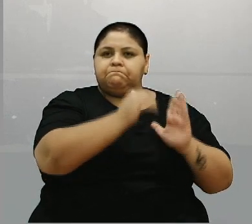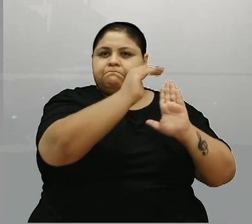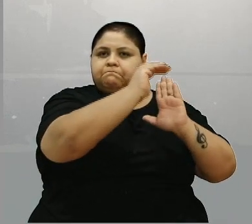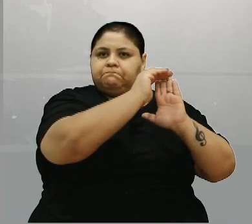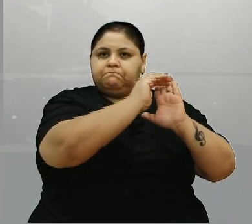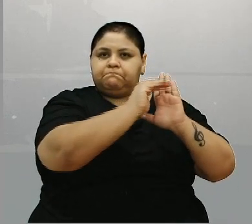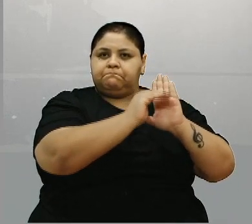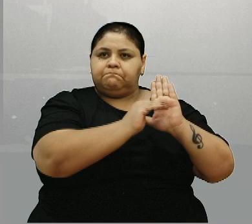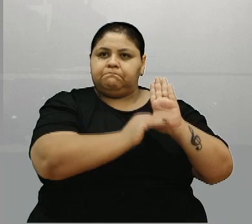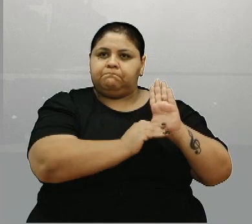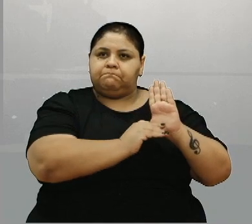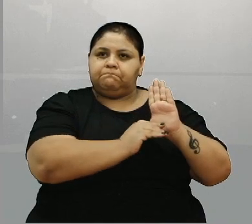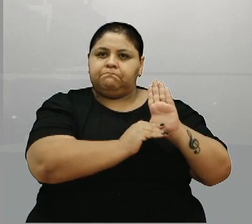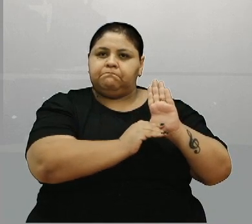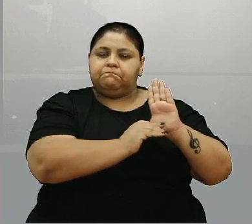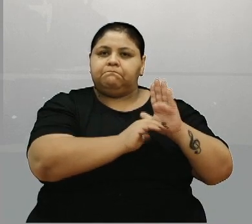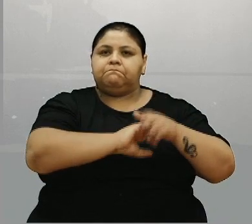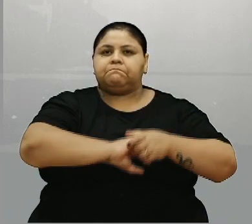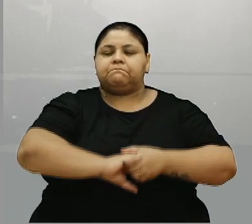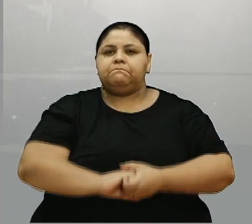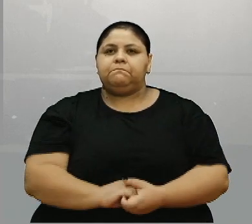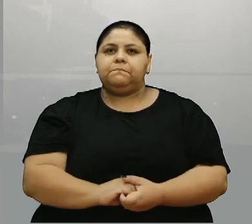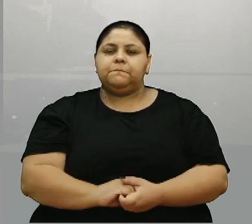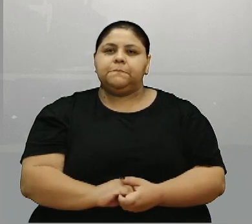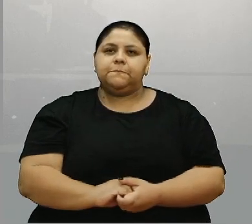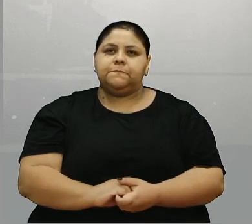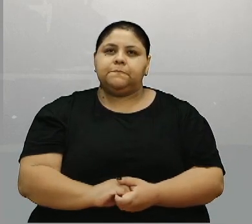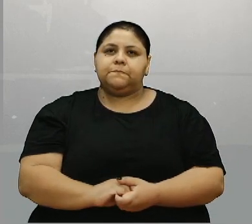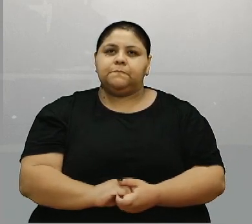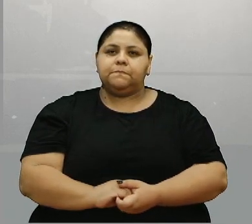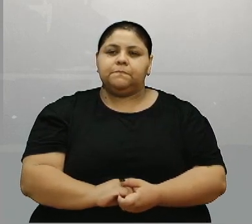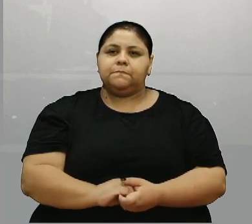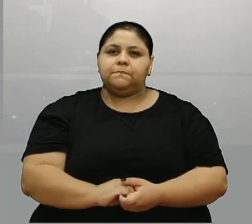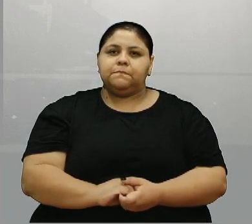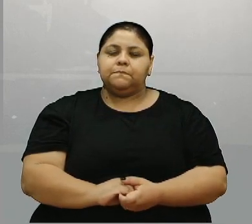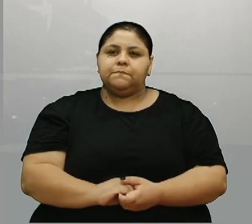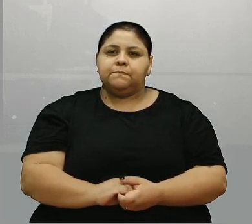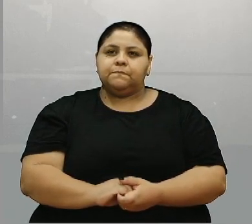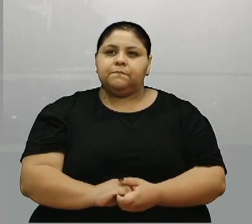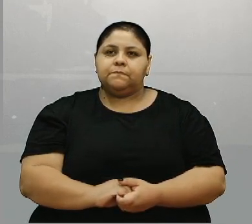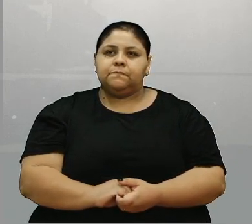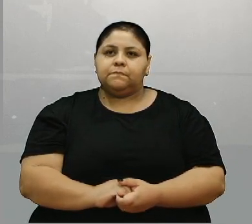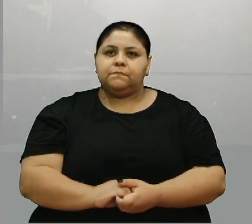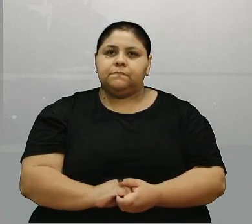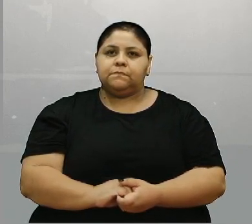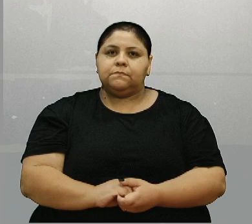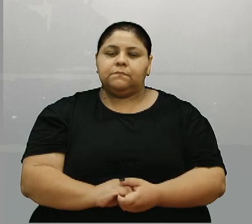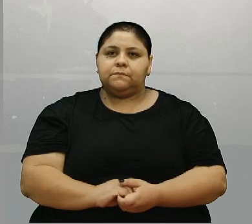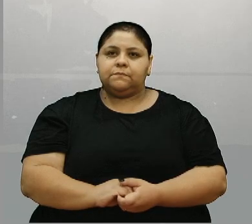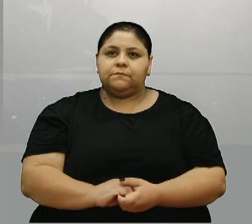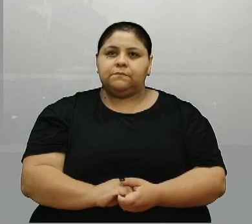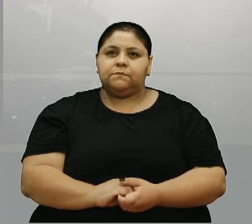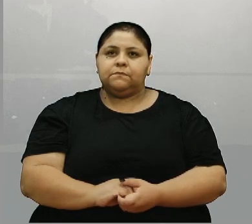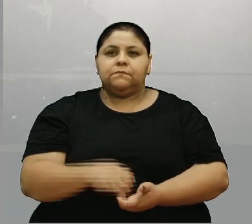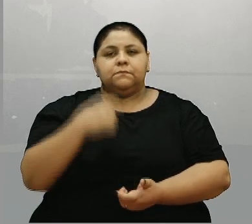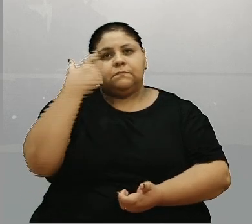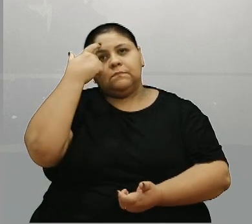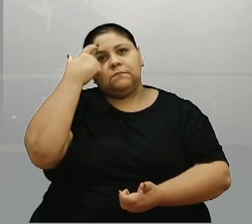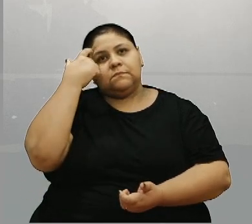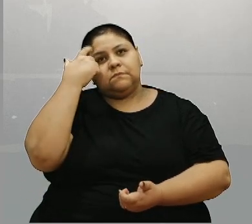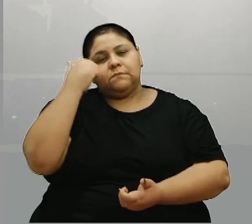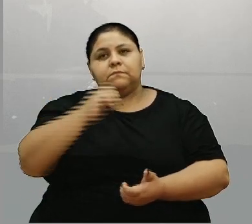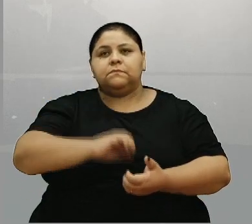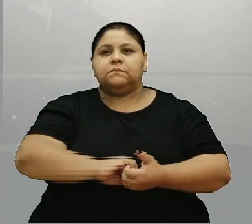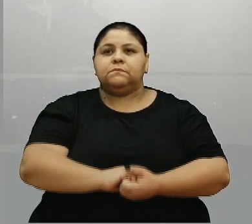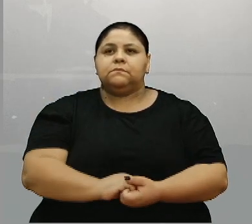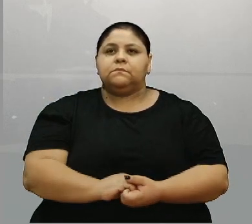A bilheteria do Parque, 2 milhões 579. Venda dos espaços aos expositores, 2 milhões 550. A receita